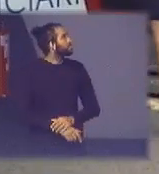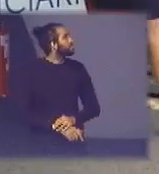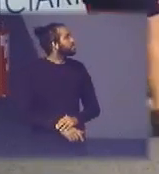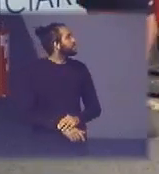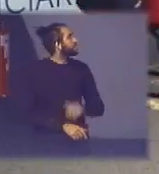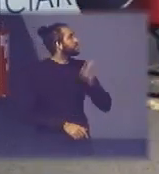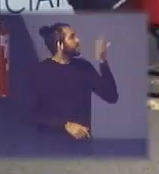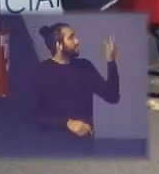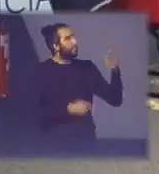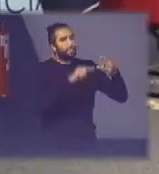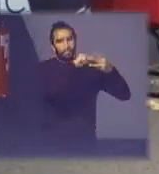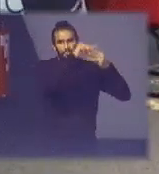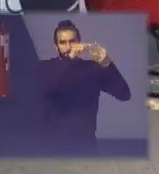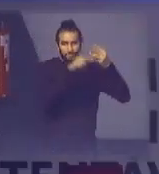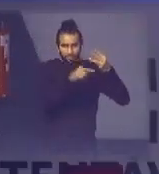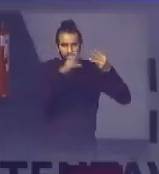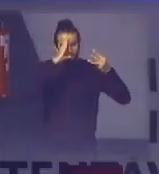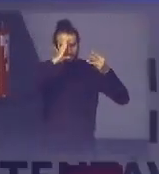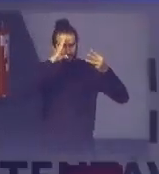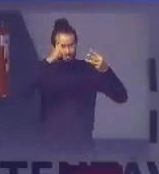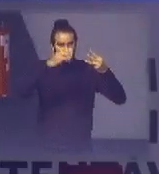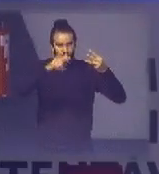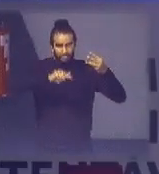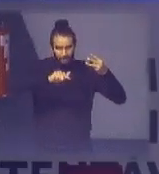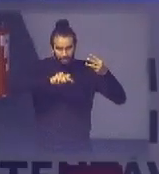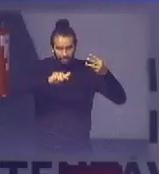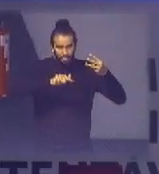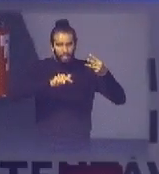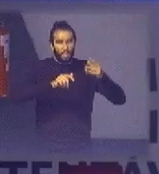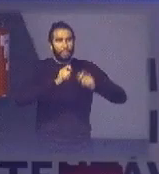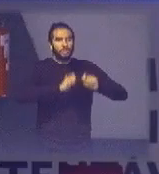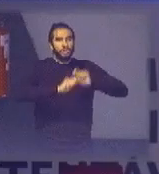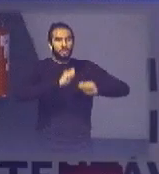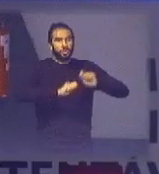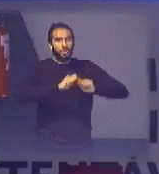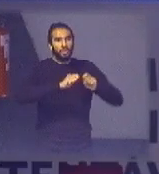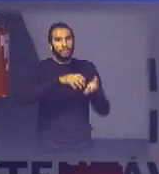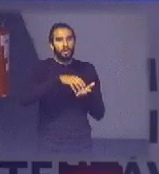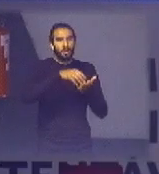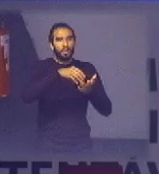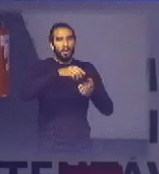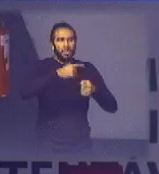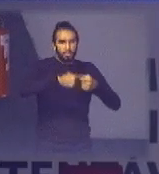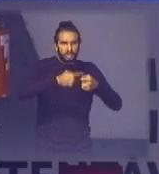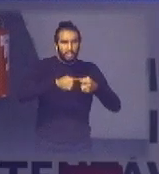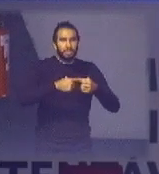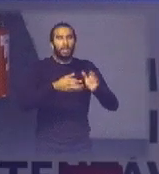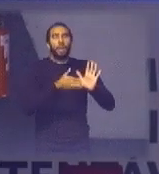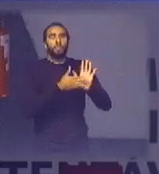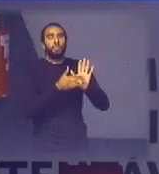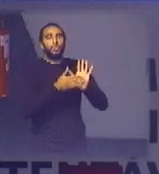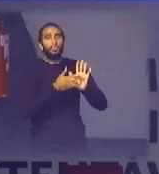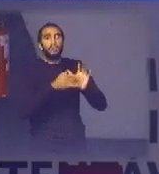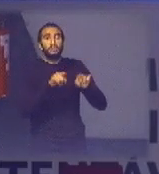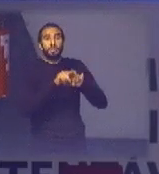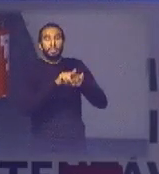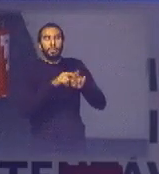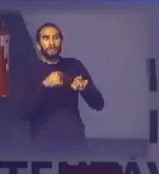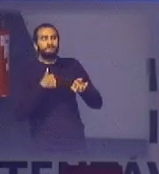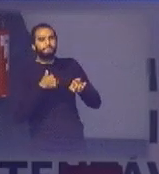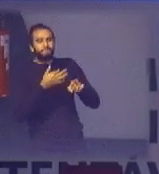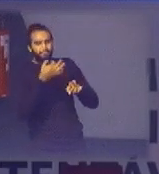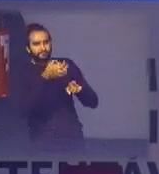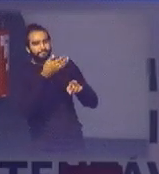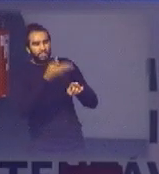apenas os três princípios que a gente trabalha quando fala de economia circular e mineração urbana a proposta e a aposta é